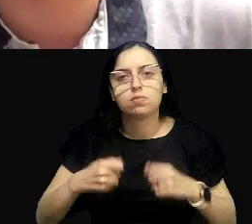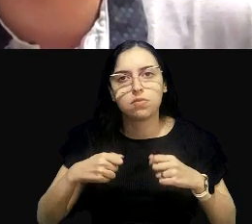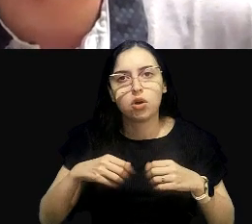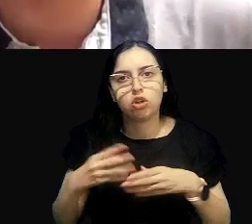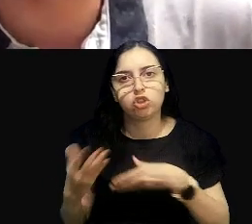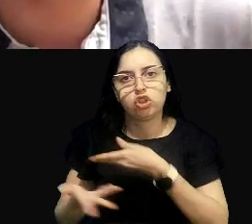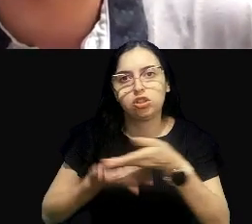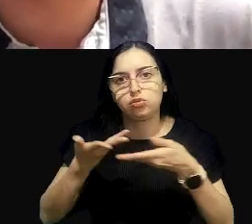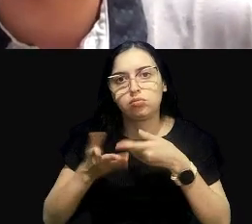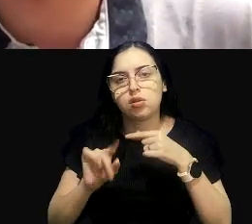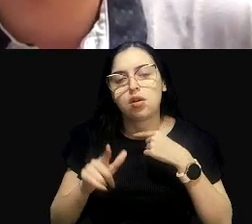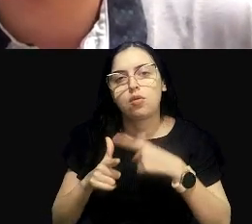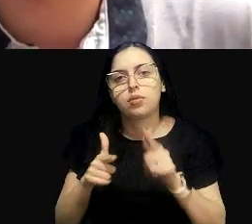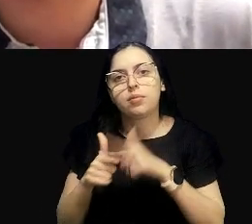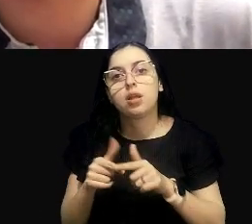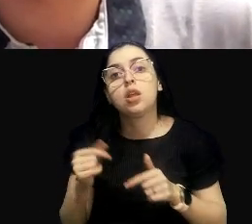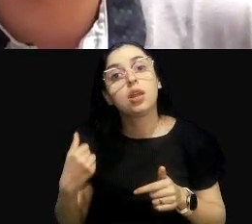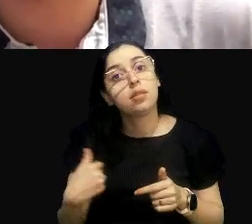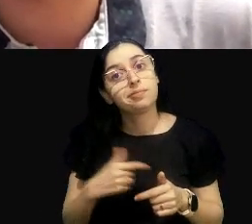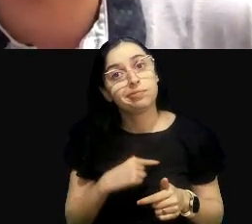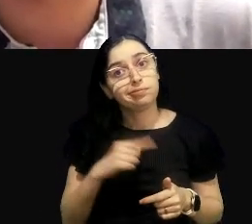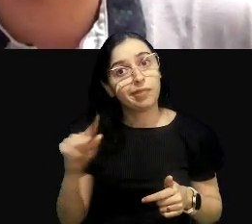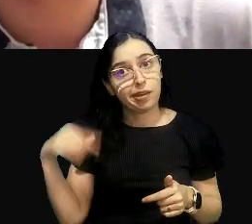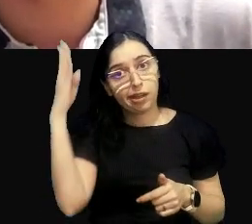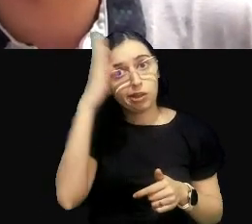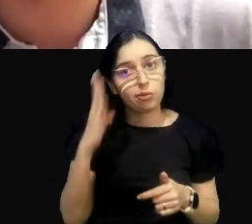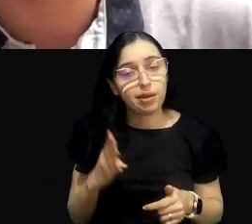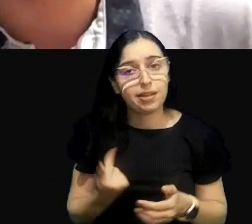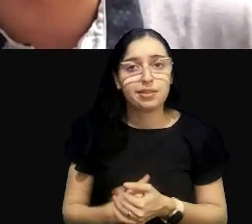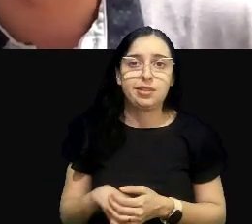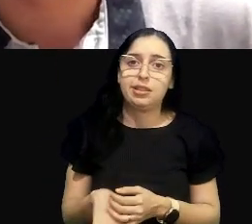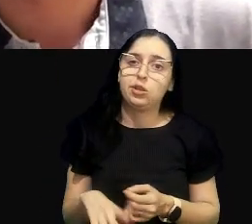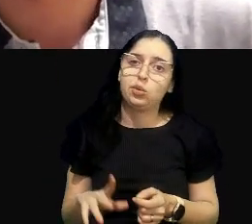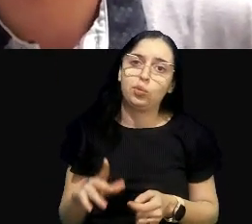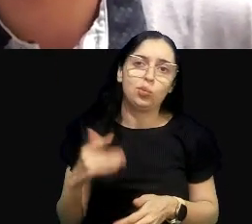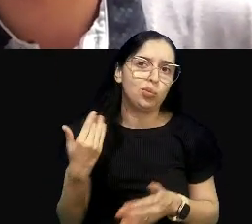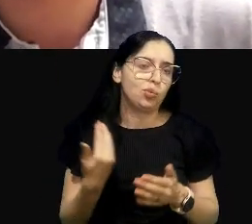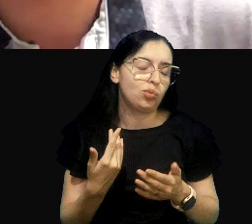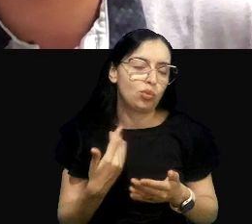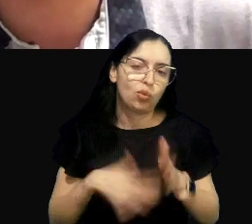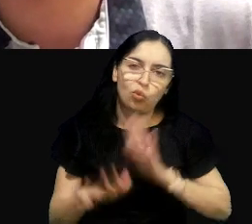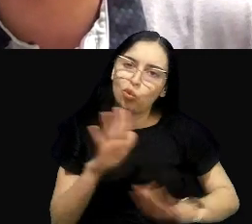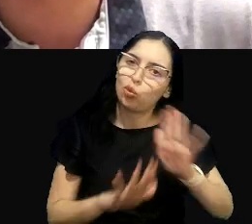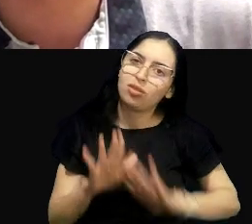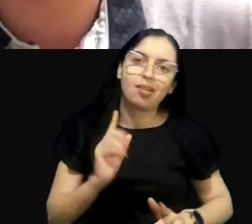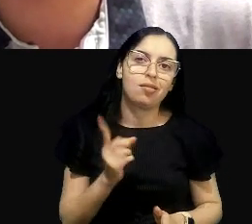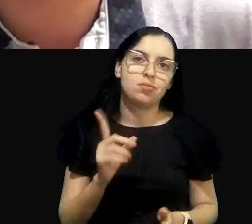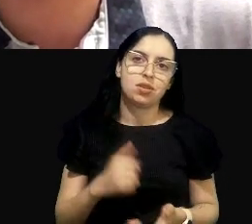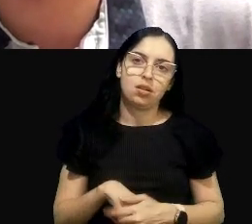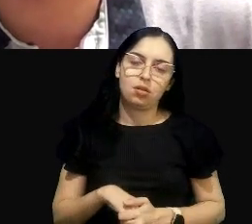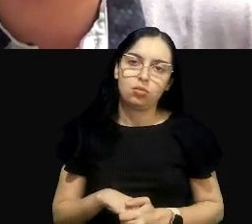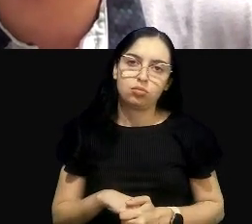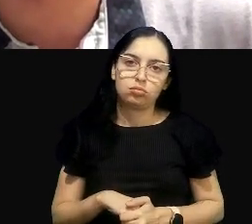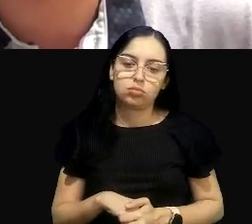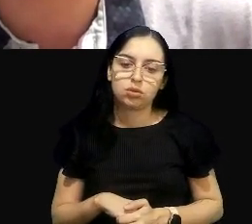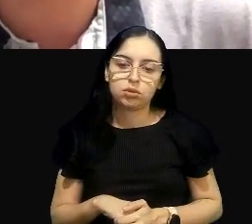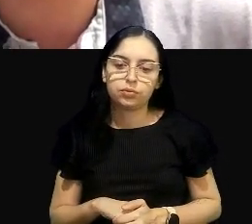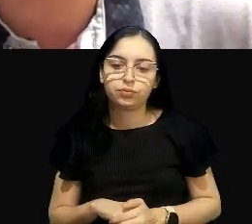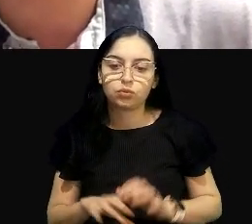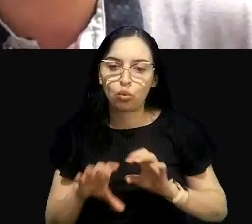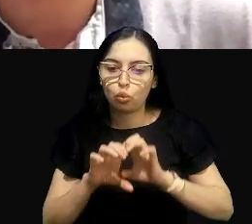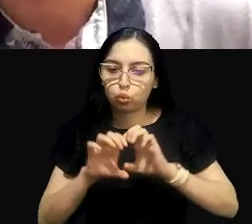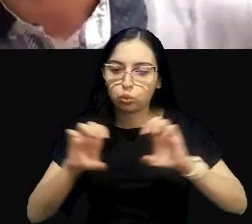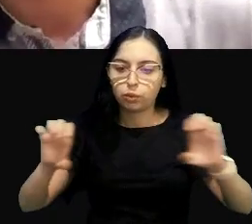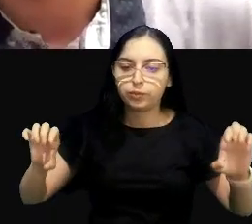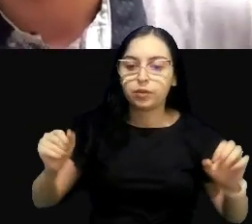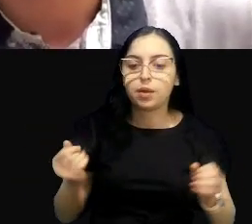Brasil, a gente não fez ainda a nossa lição de casa de equacionar a poluição pontual. Então, vocês sabem que estruturas de saneamento básico, por exemplo,